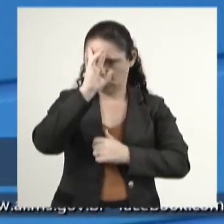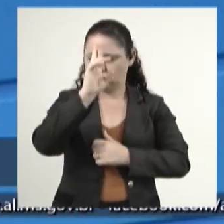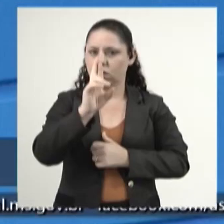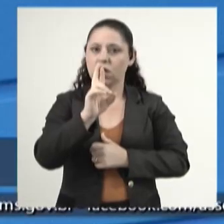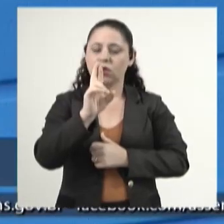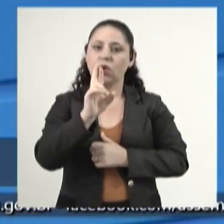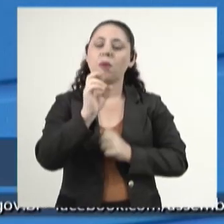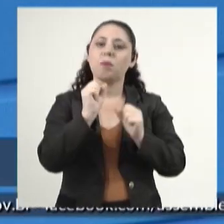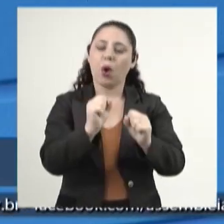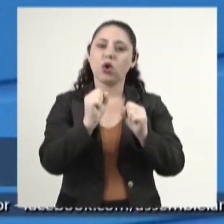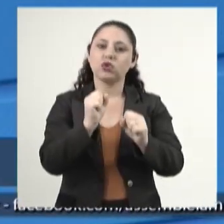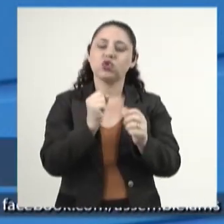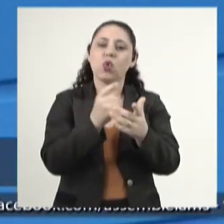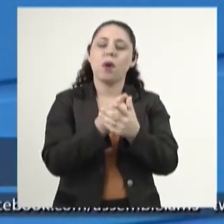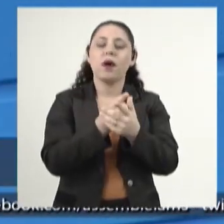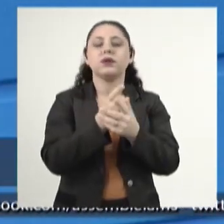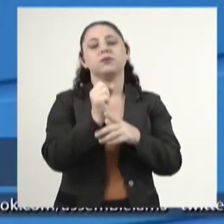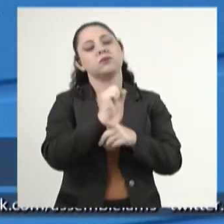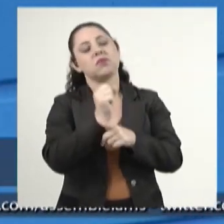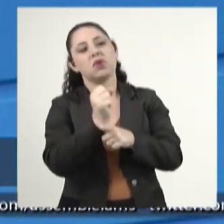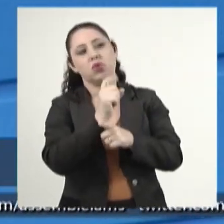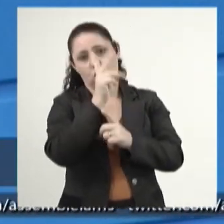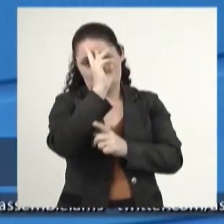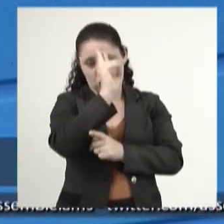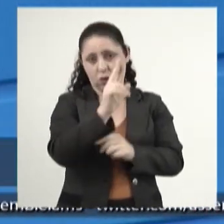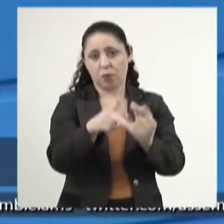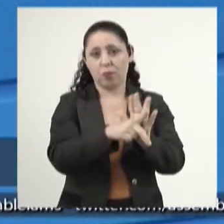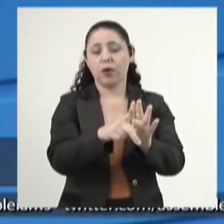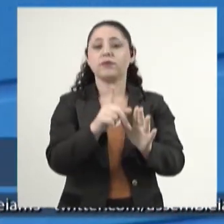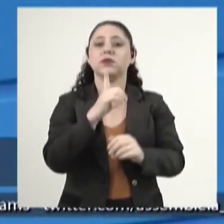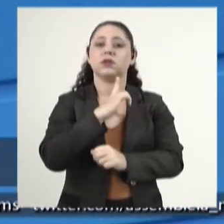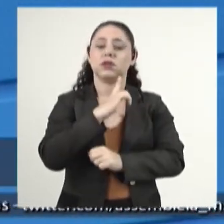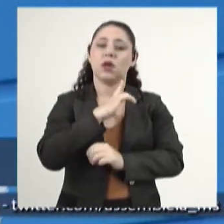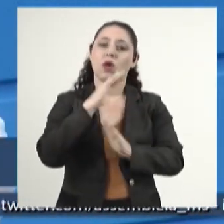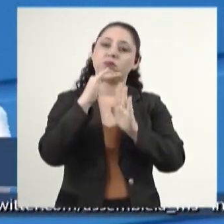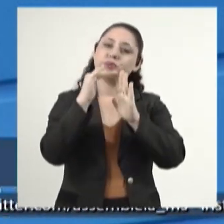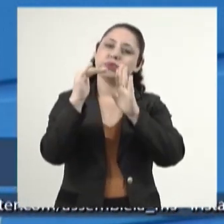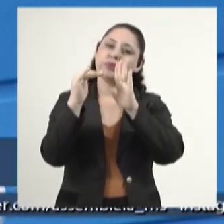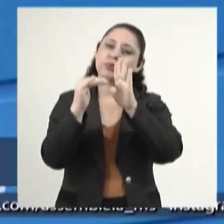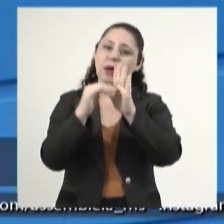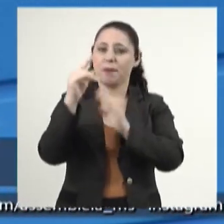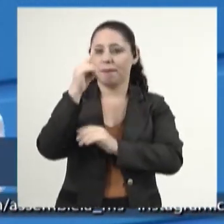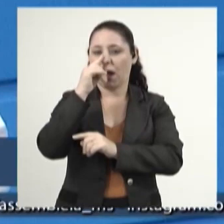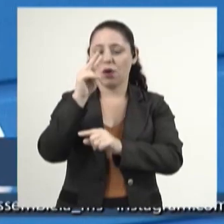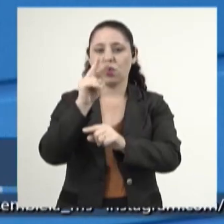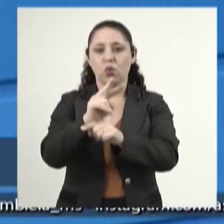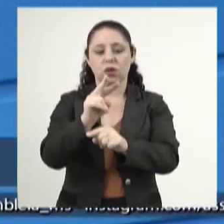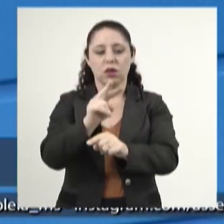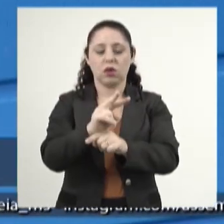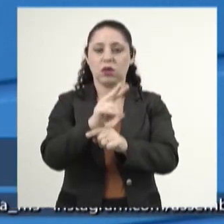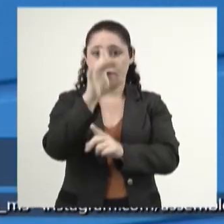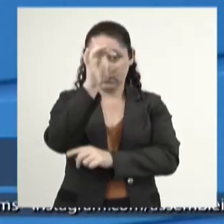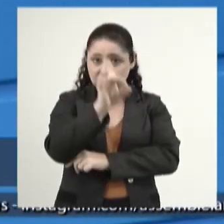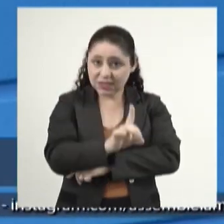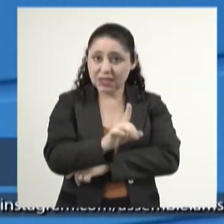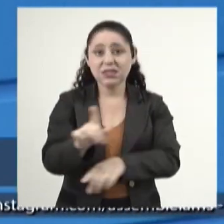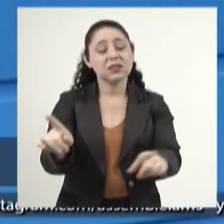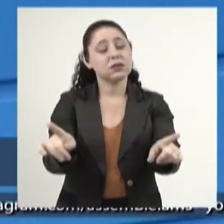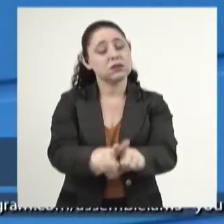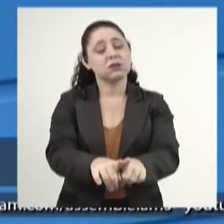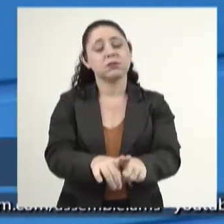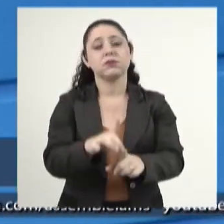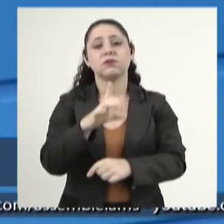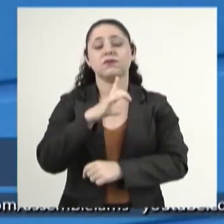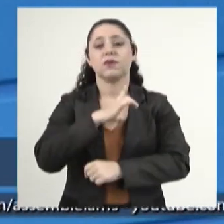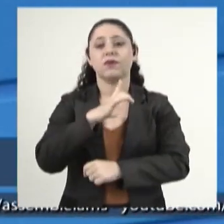ter a titularidade desses veículos e, por consequência disso, as mães e os cuidadores terão, portanto, esse